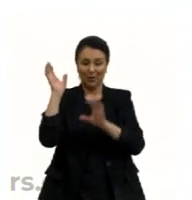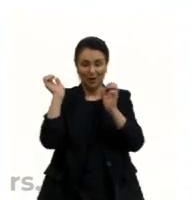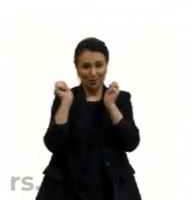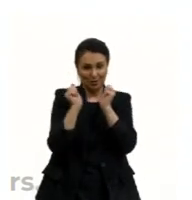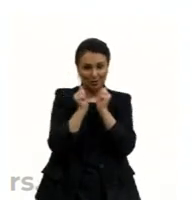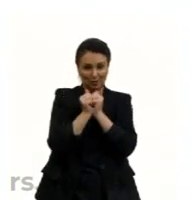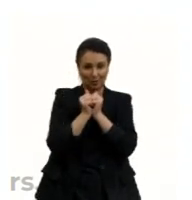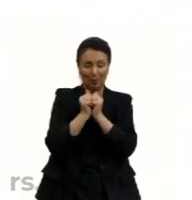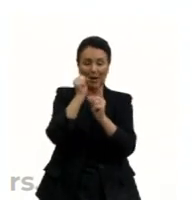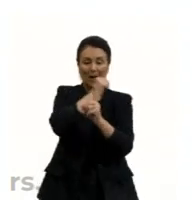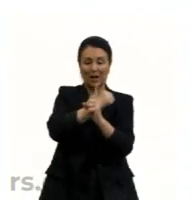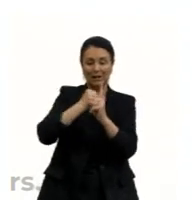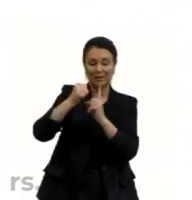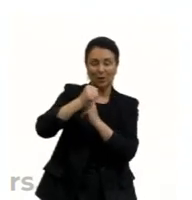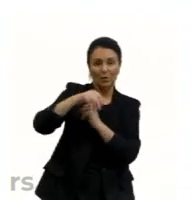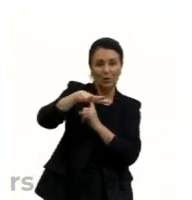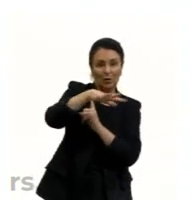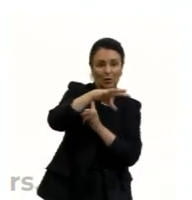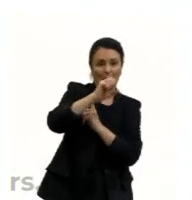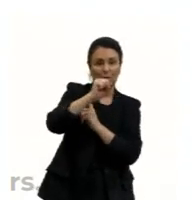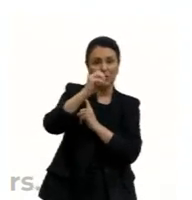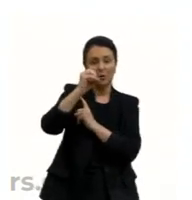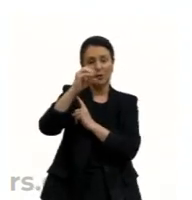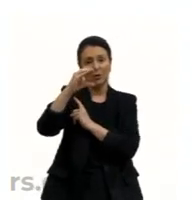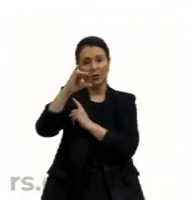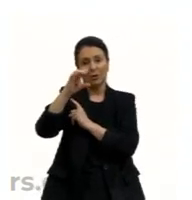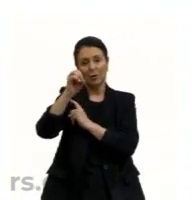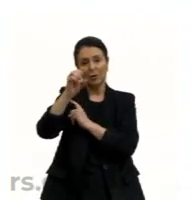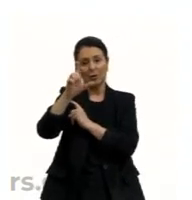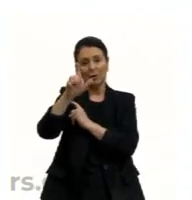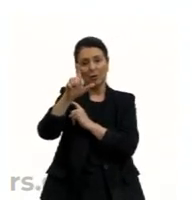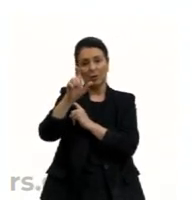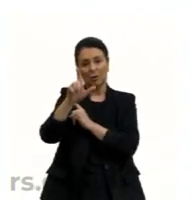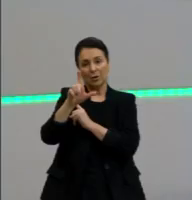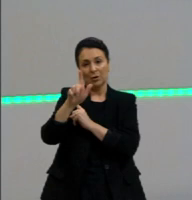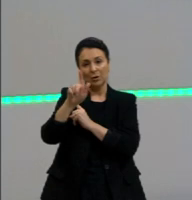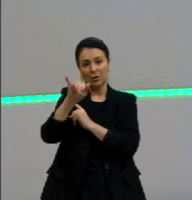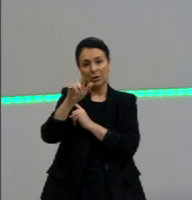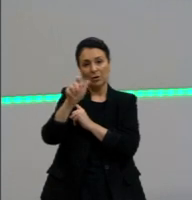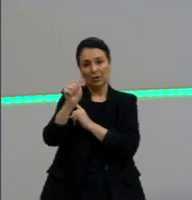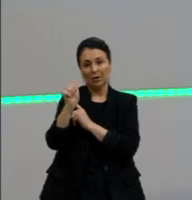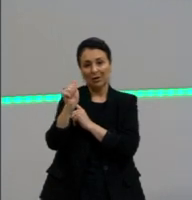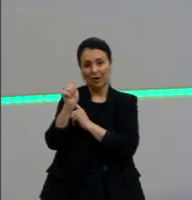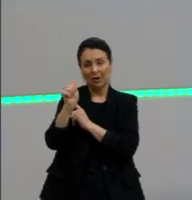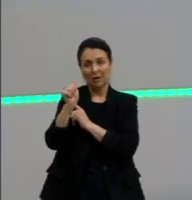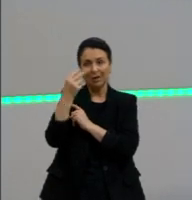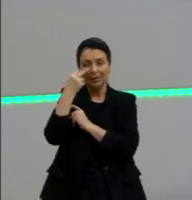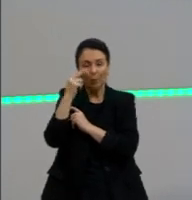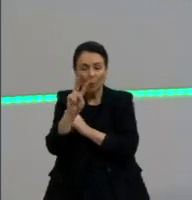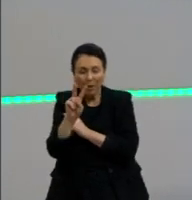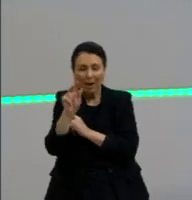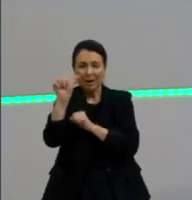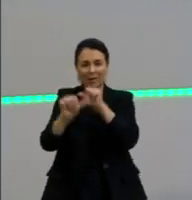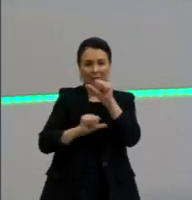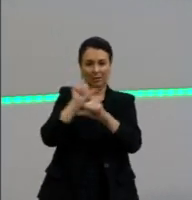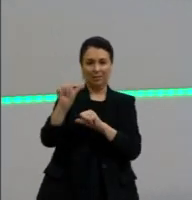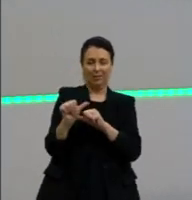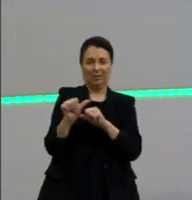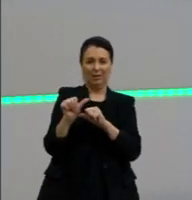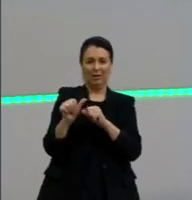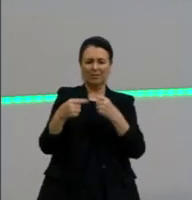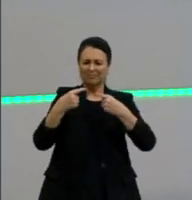a sociologia, ela precisa agir de um olhar transformador. essa crítica, essa